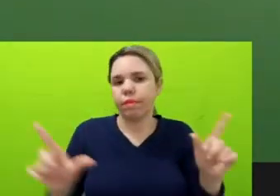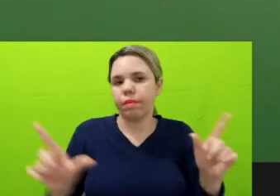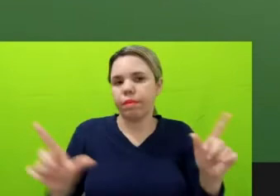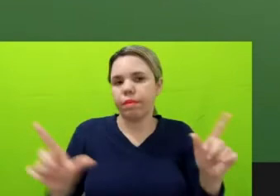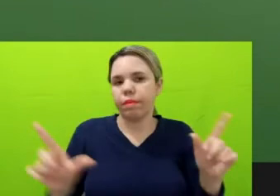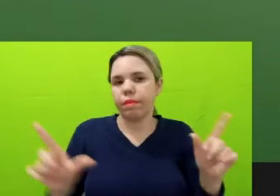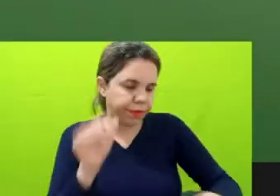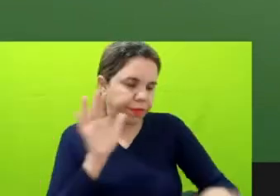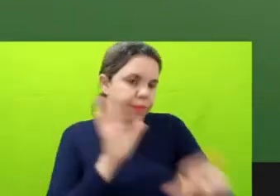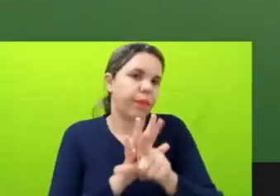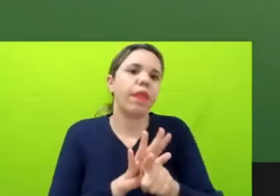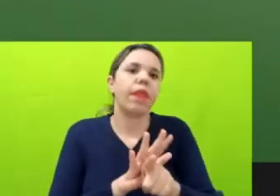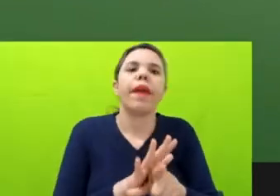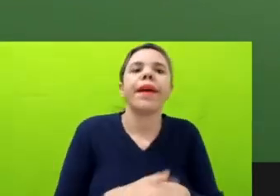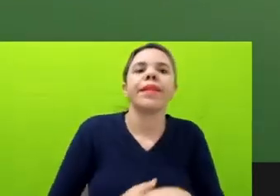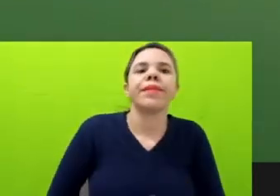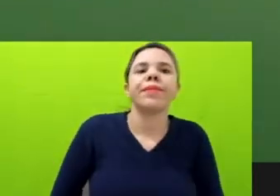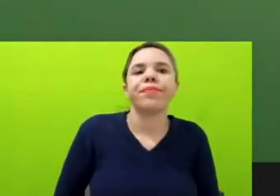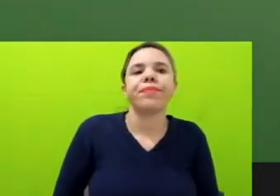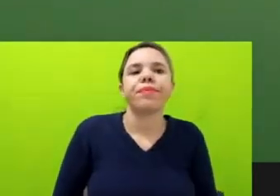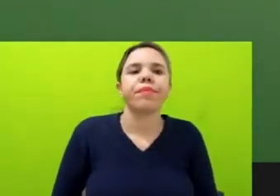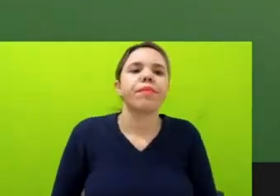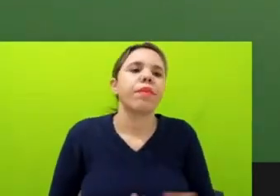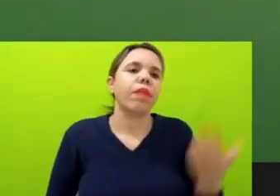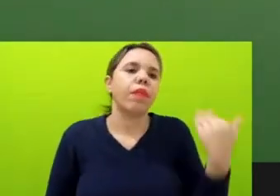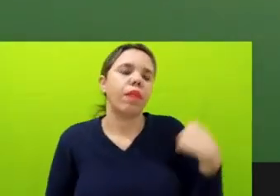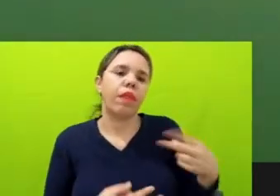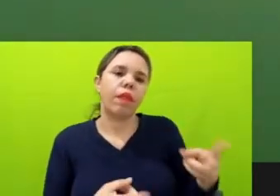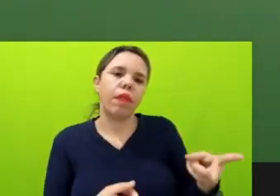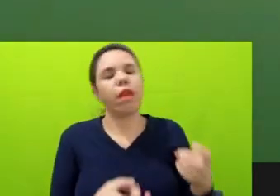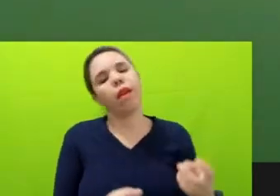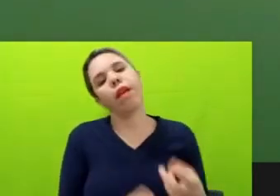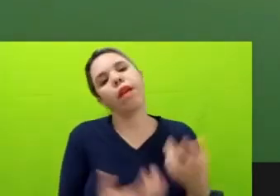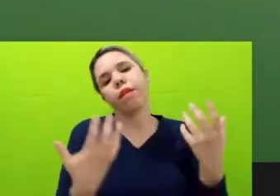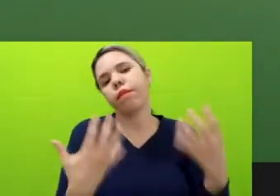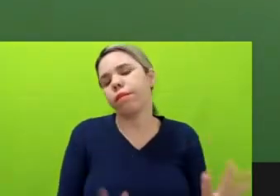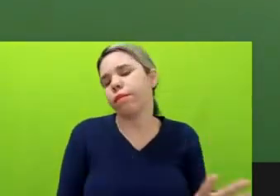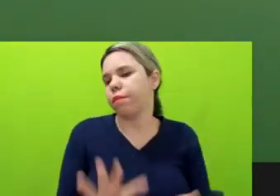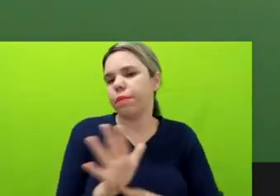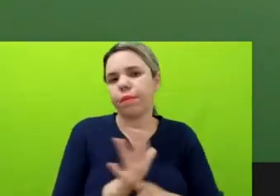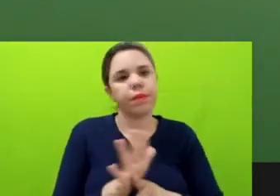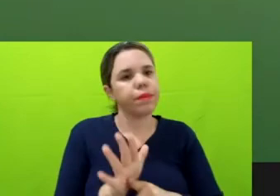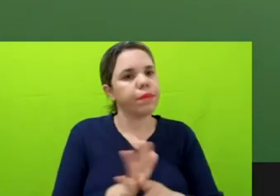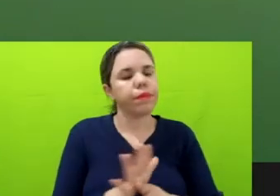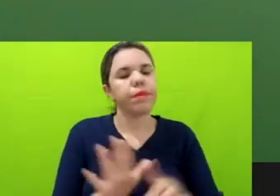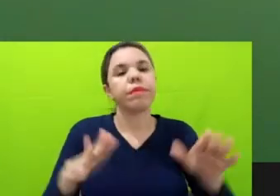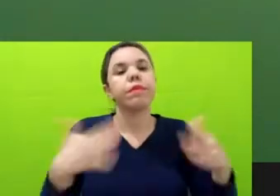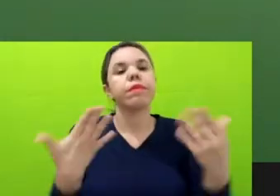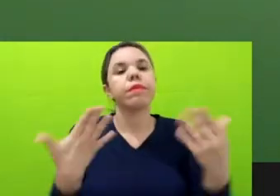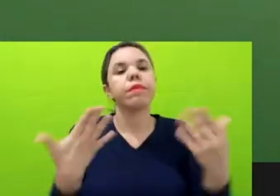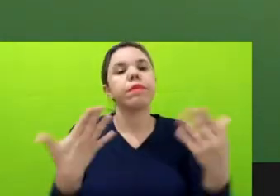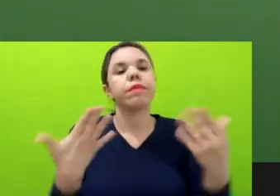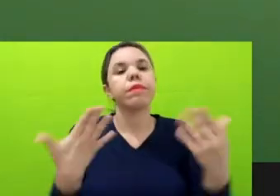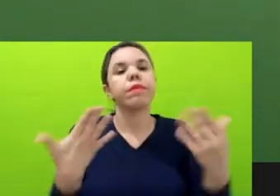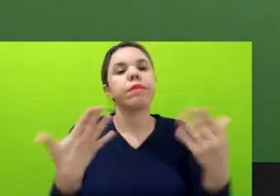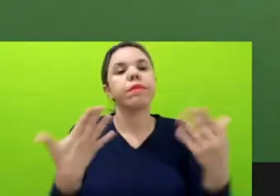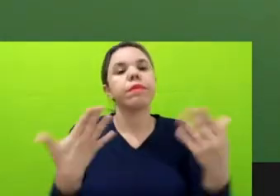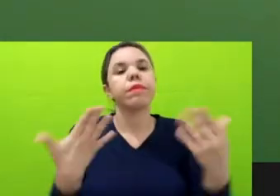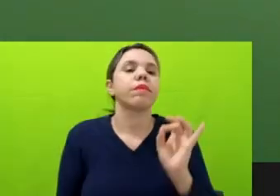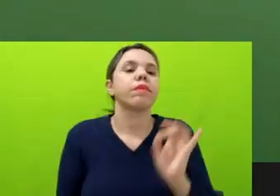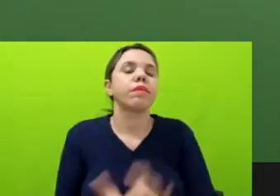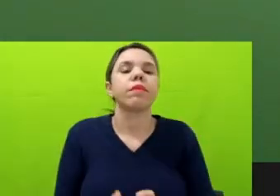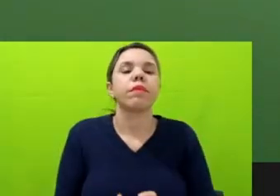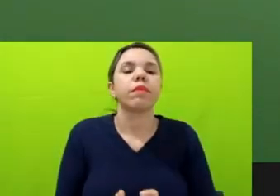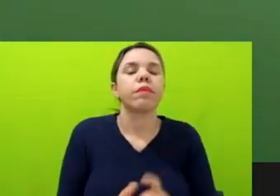observou que a empresa não queria dar os dados de quantos porcento realmente eles atendiam na cidade e